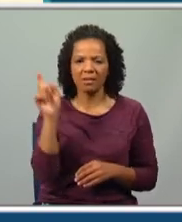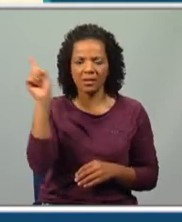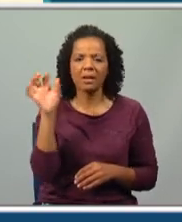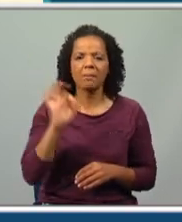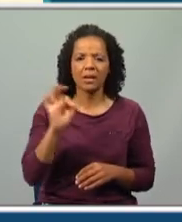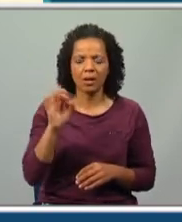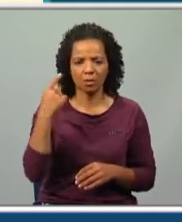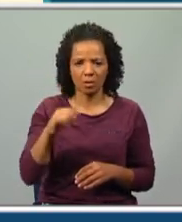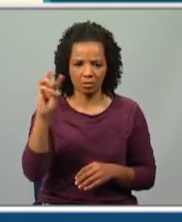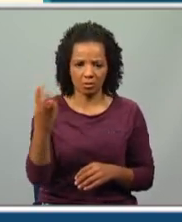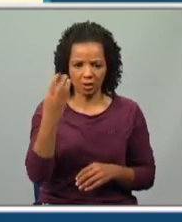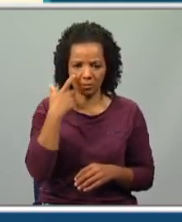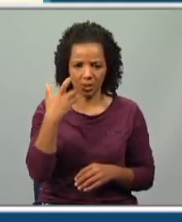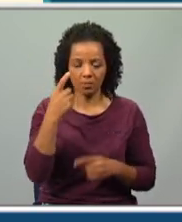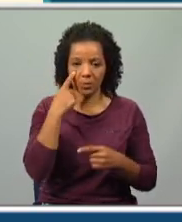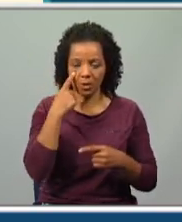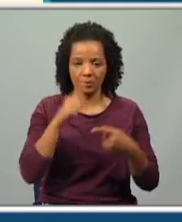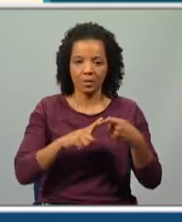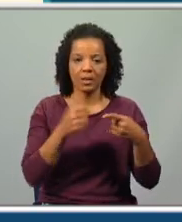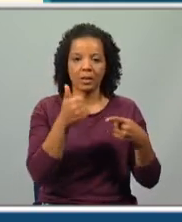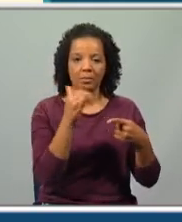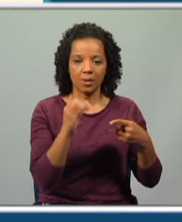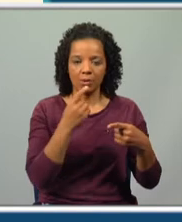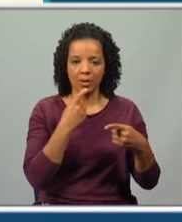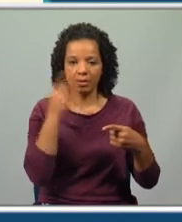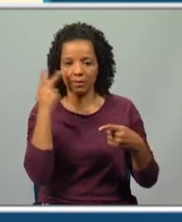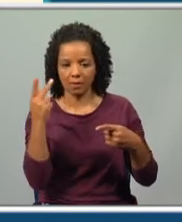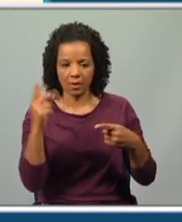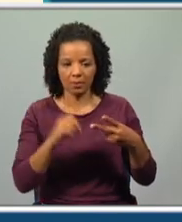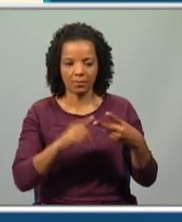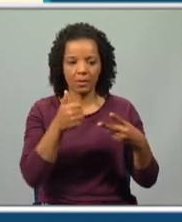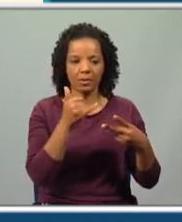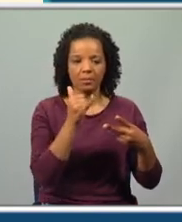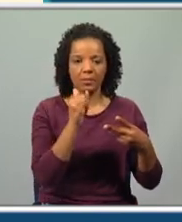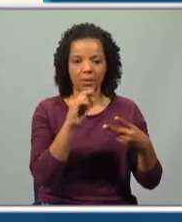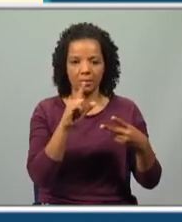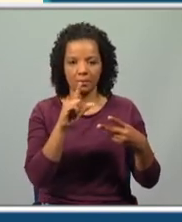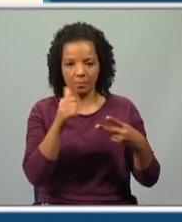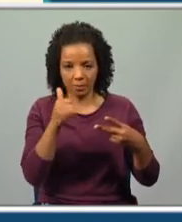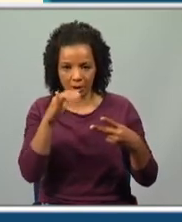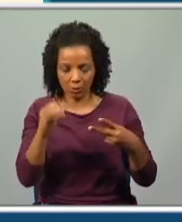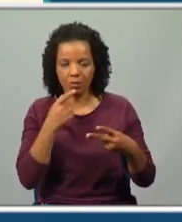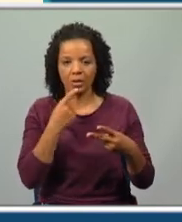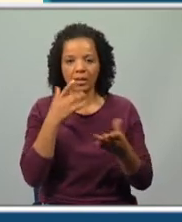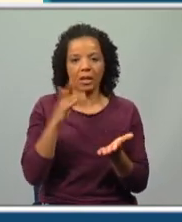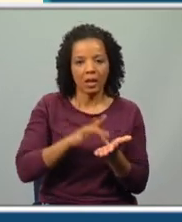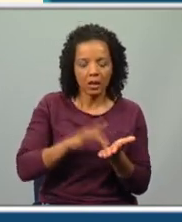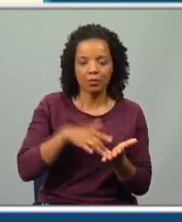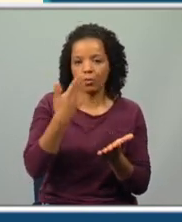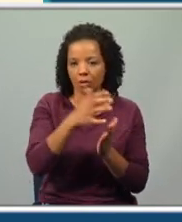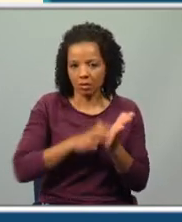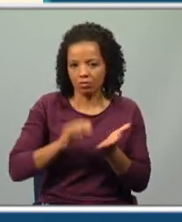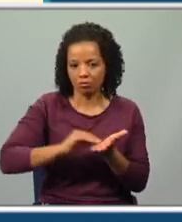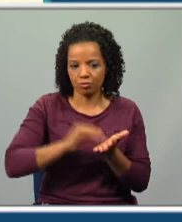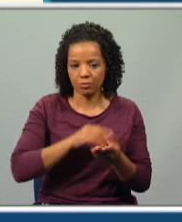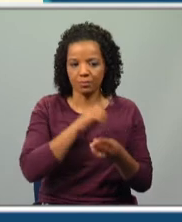por três segmentos. Repara, bio, que significa vida, biblio, que significa livro ou obra escrita